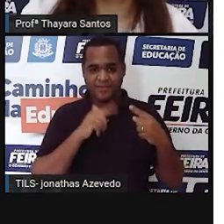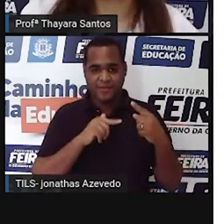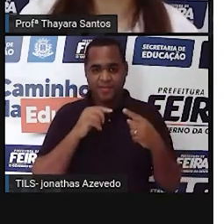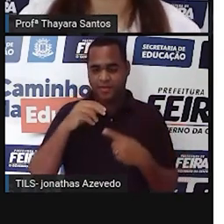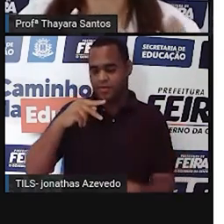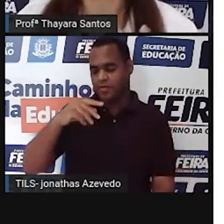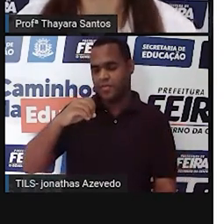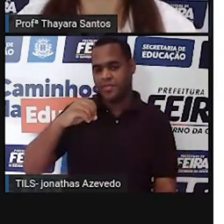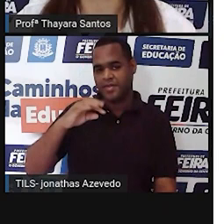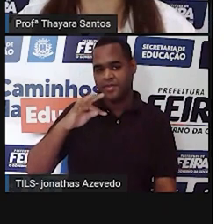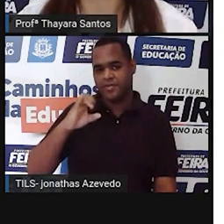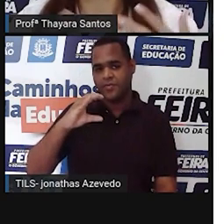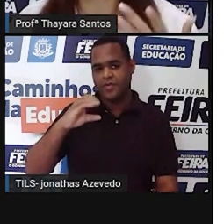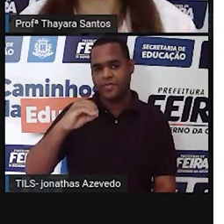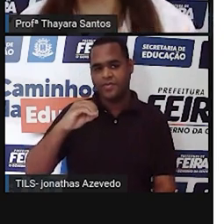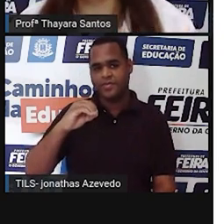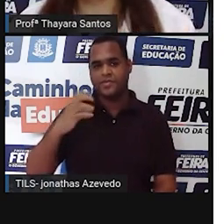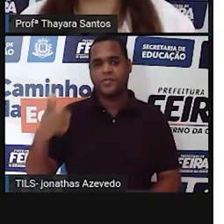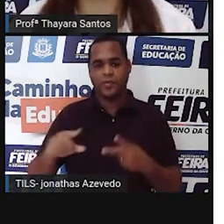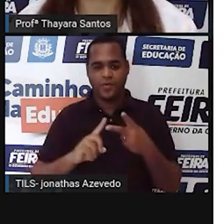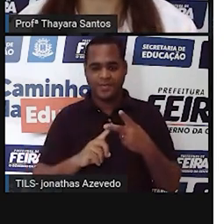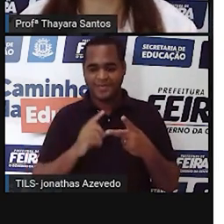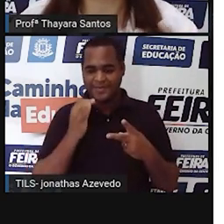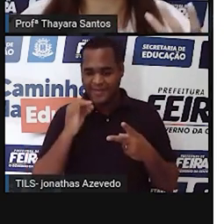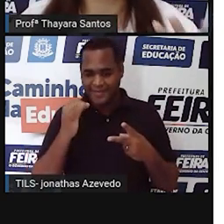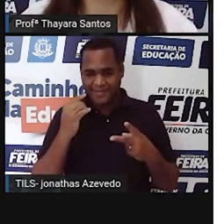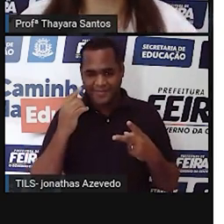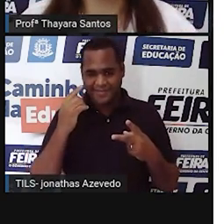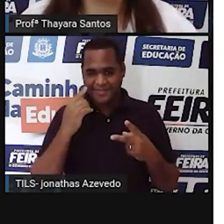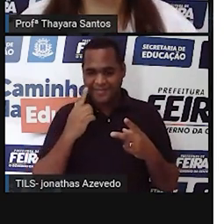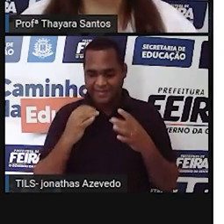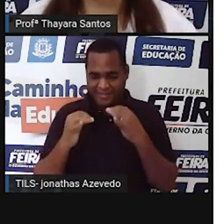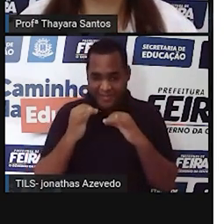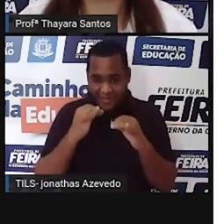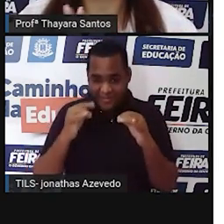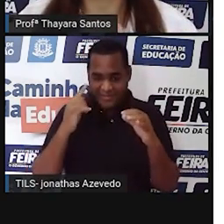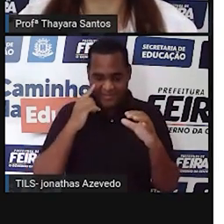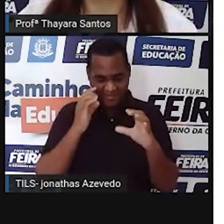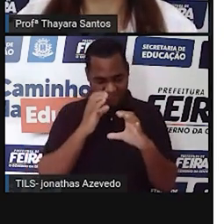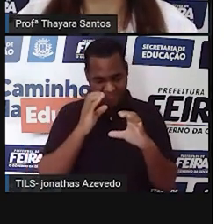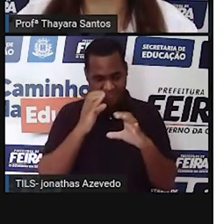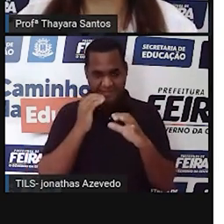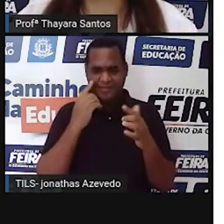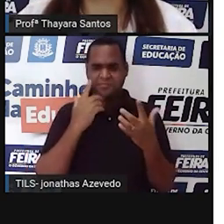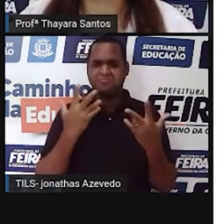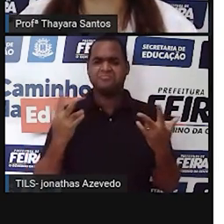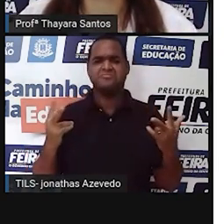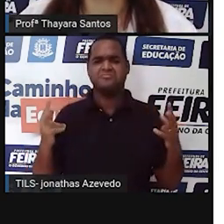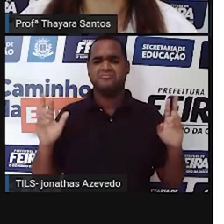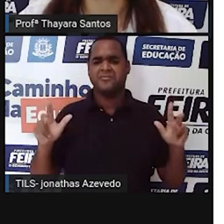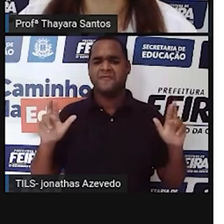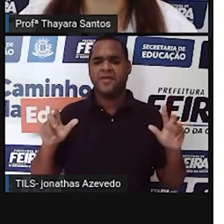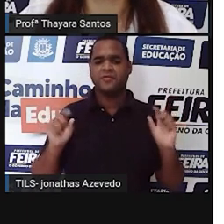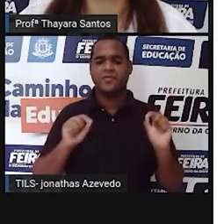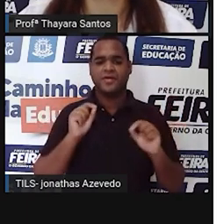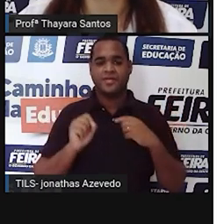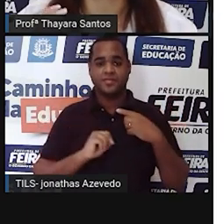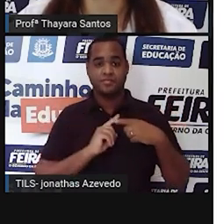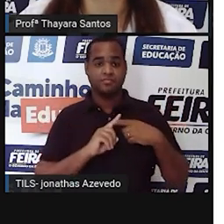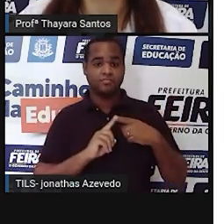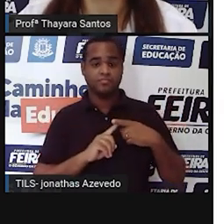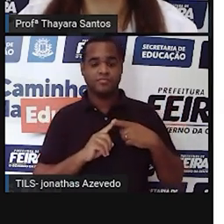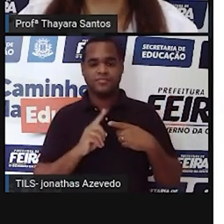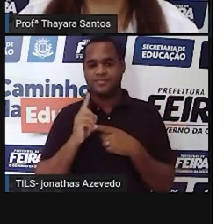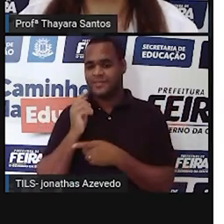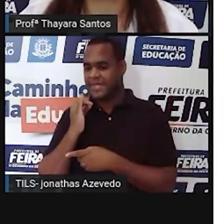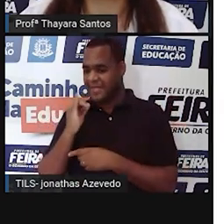ópticos e os microscópios eletrônicos. E qual é a diferença entre os dois? A diferença é que os microscópios eletrônicos, eles